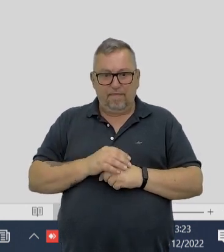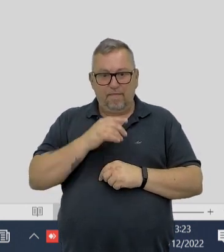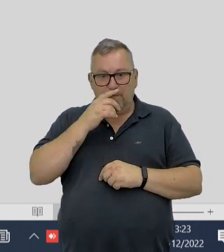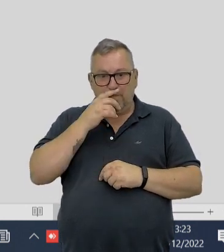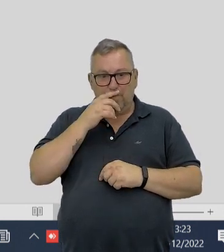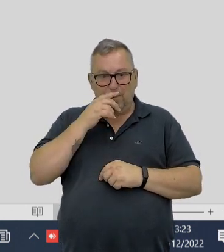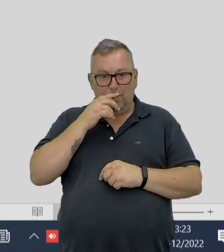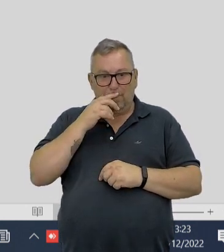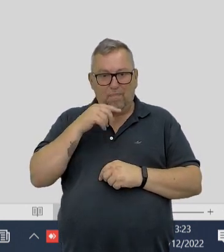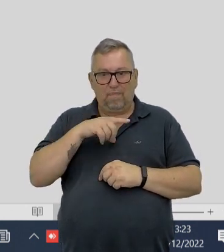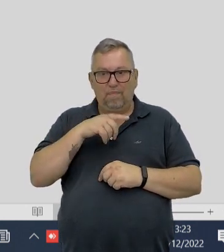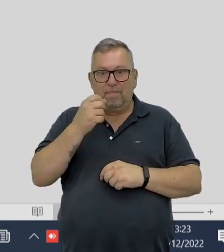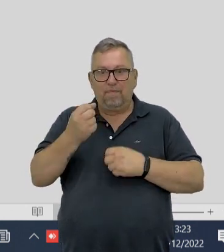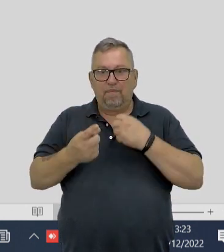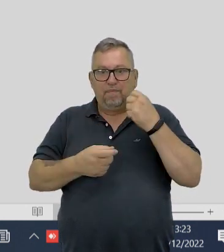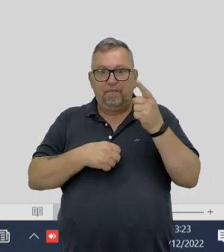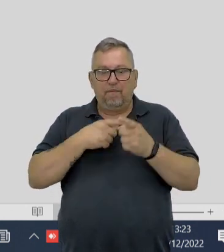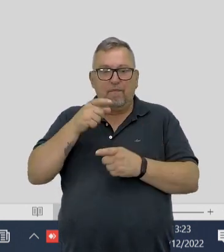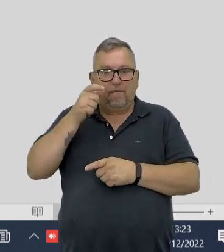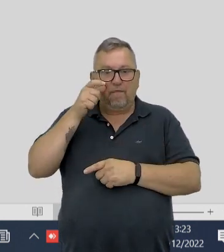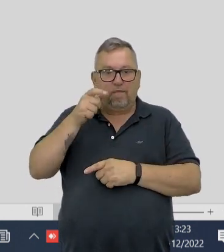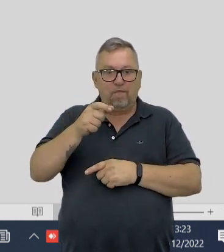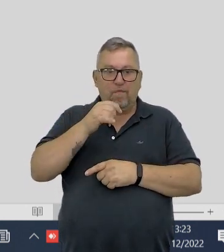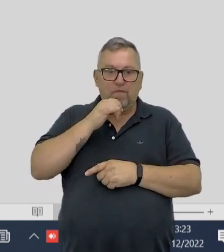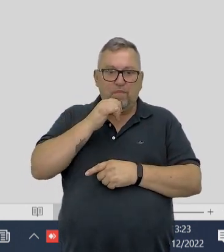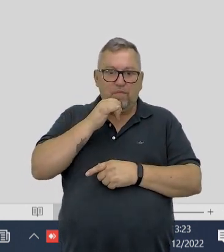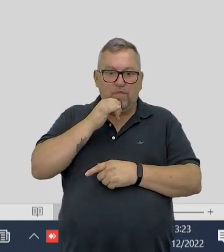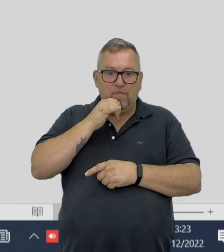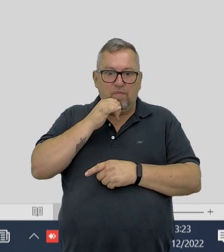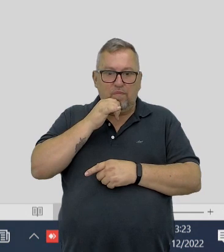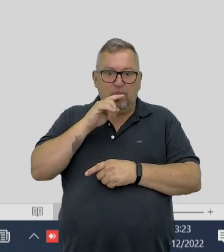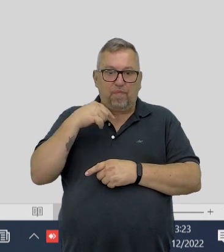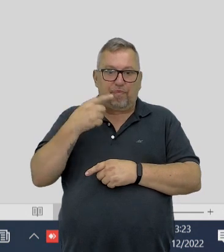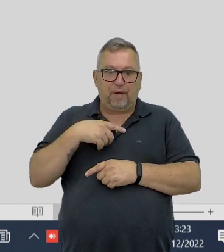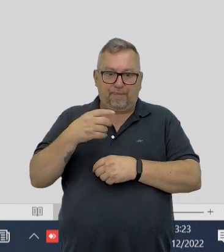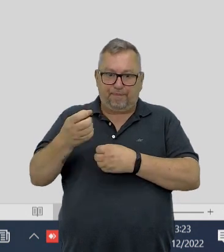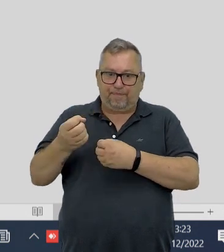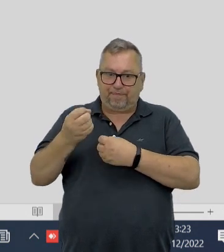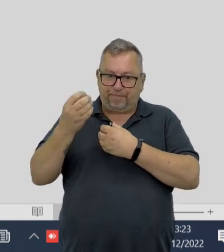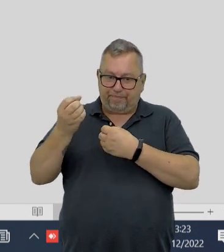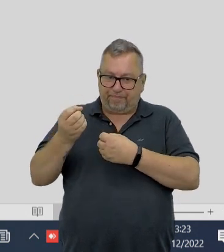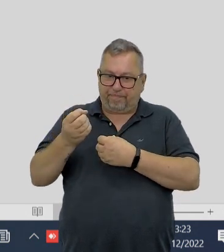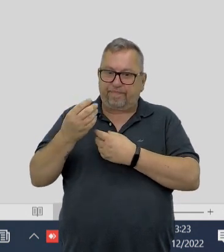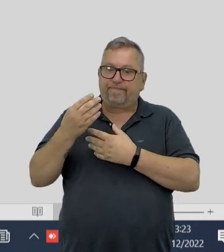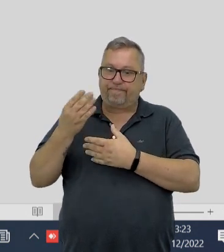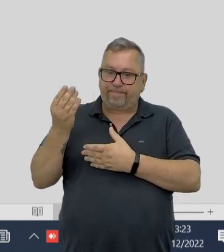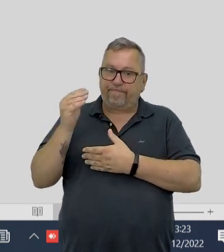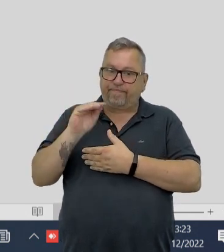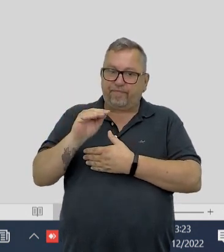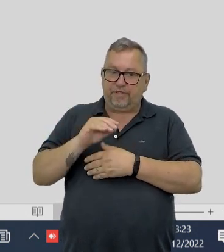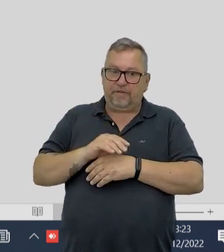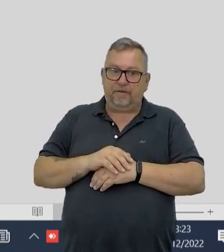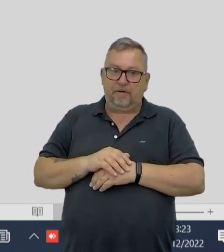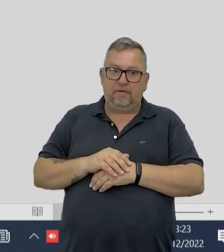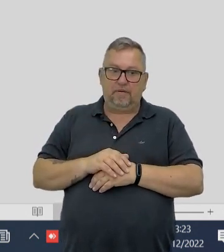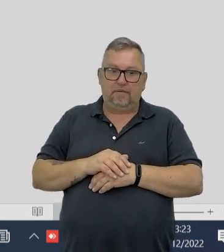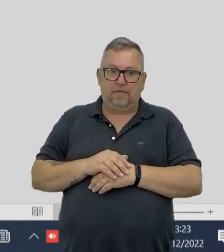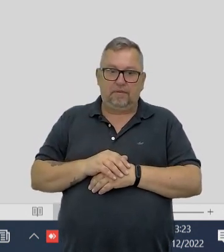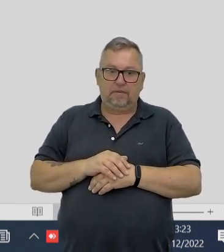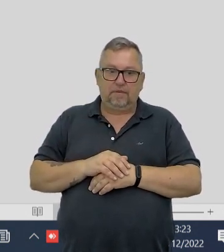Então, tem alguns detalhes aqui que são interessantes, como nós entramos com os dados aí, né? Aqui nós temos o